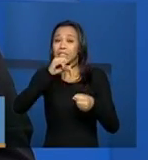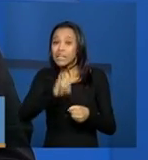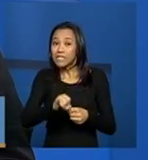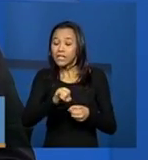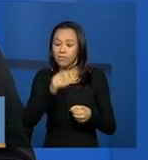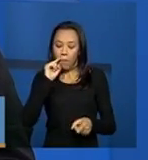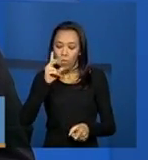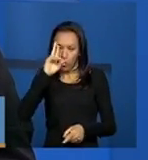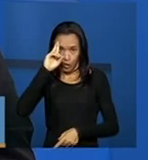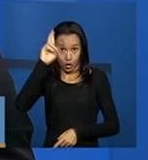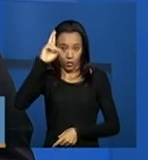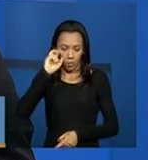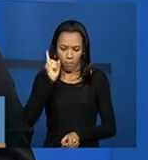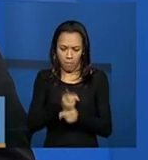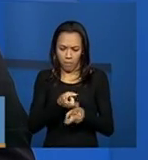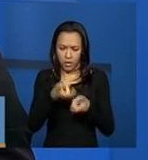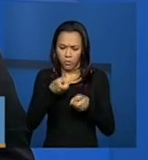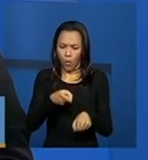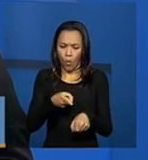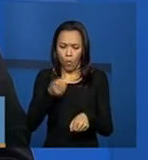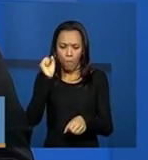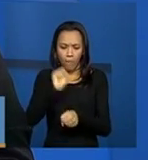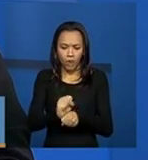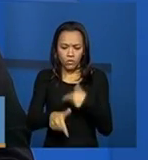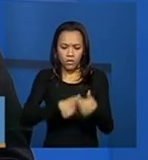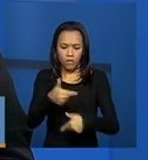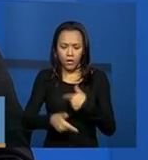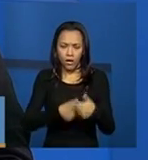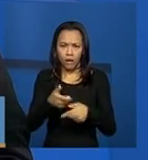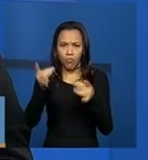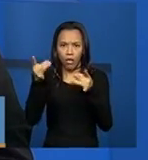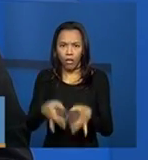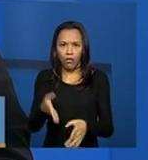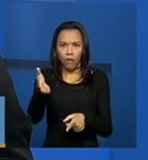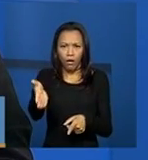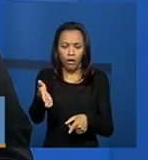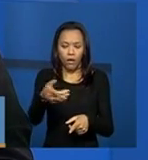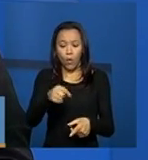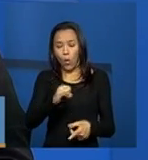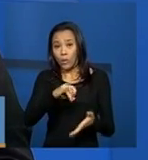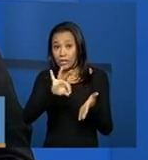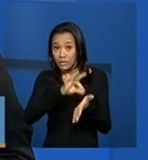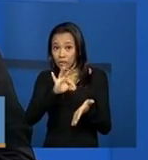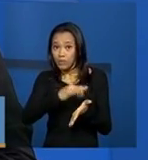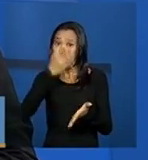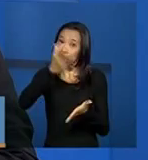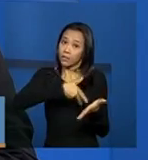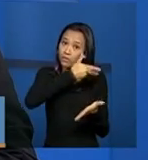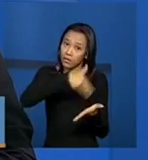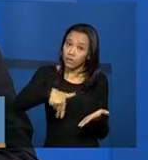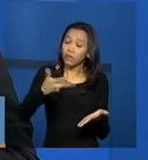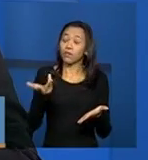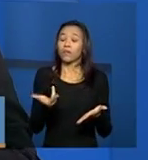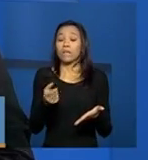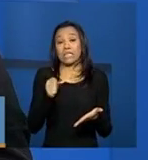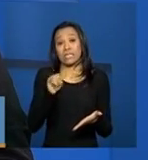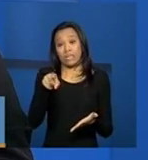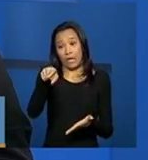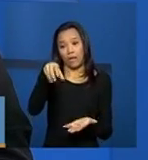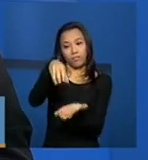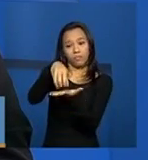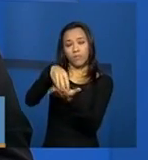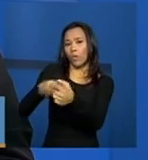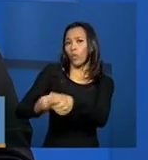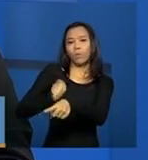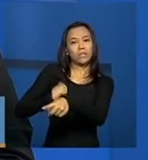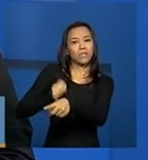oferta, procure informação com o Conselho, se aquela entidade realmente teve sua inscrição cancelada, se aquela entidade realmente não existe